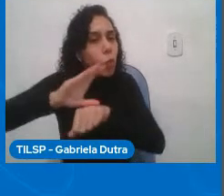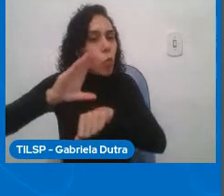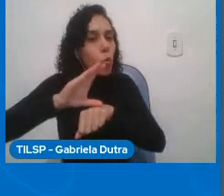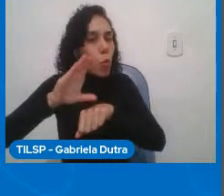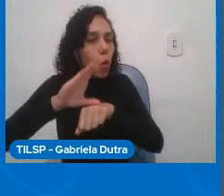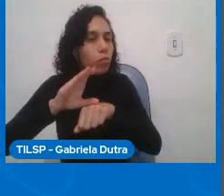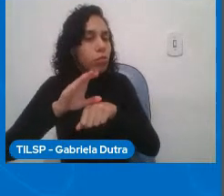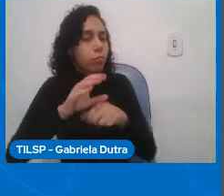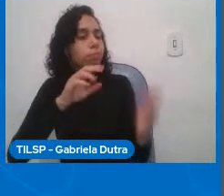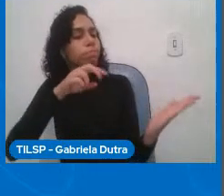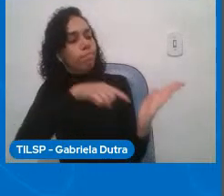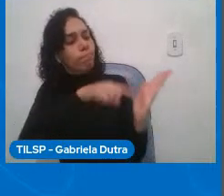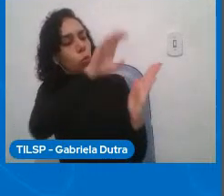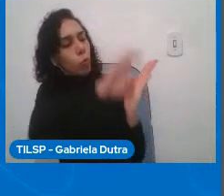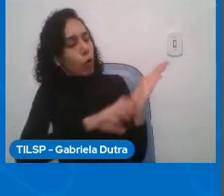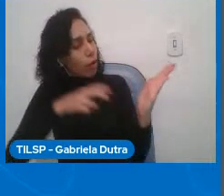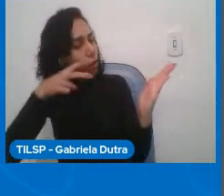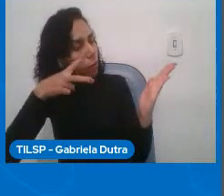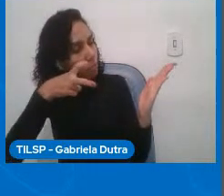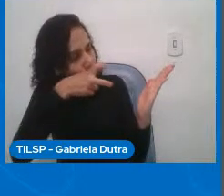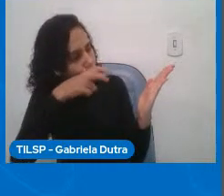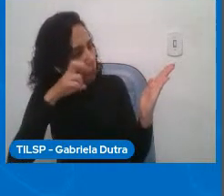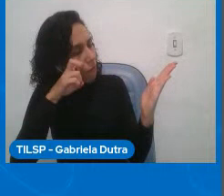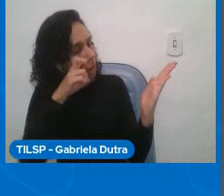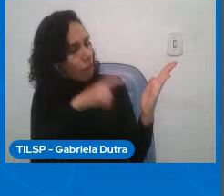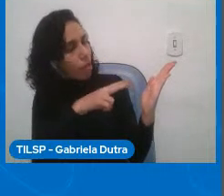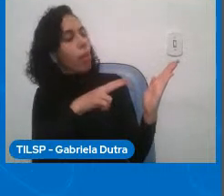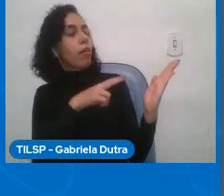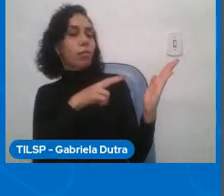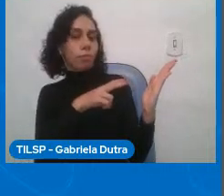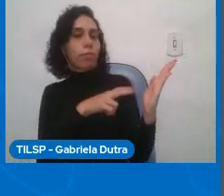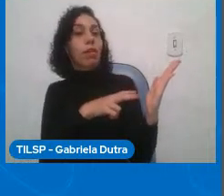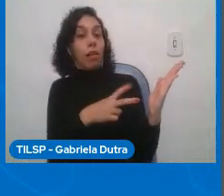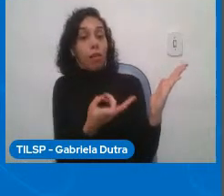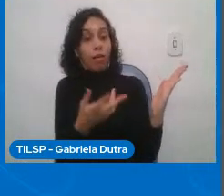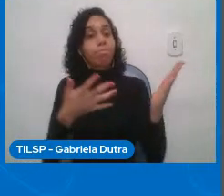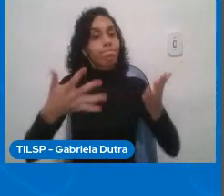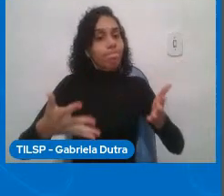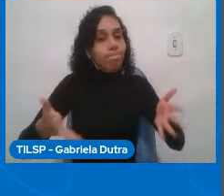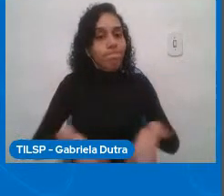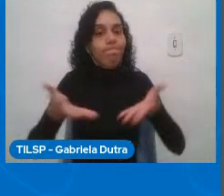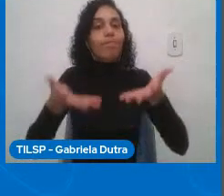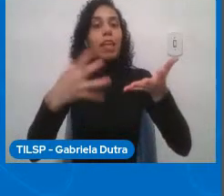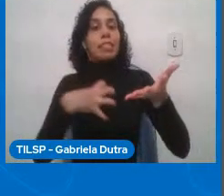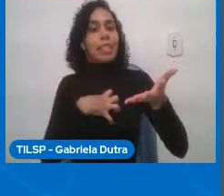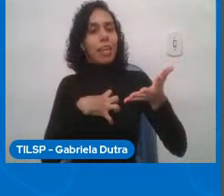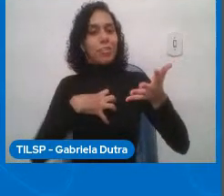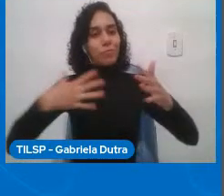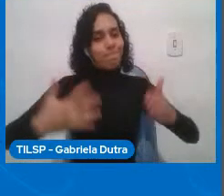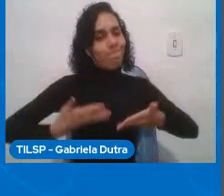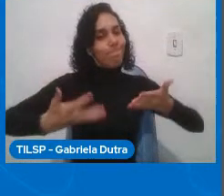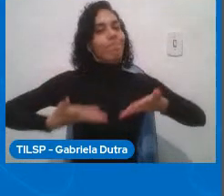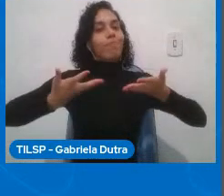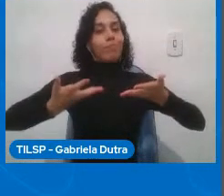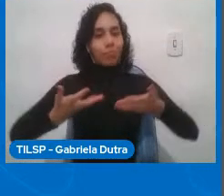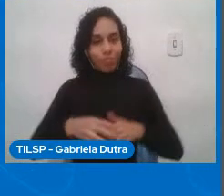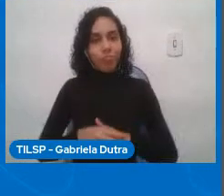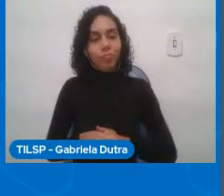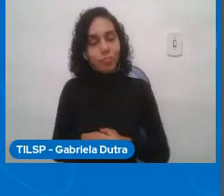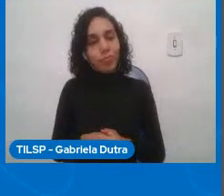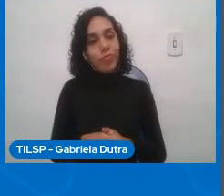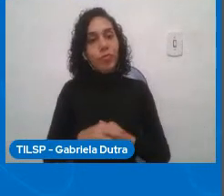pela indústria então mesmo nas nossas estruturas nós estamos deixando para segundo plano